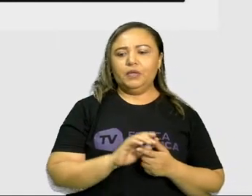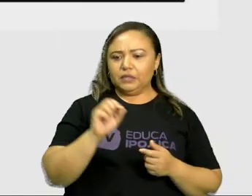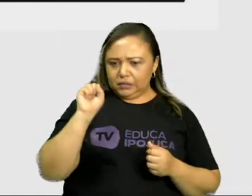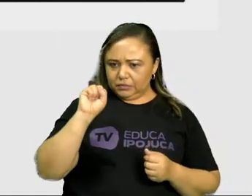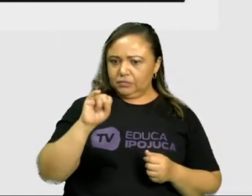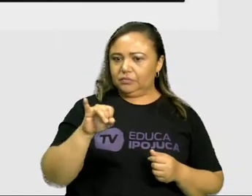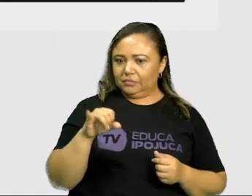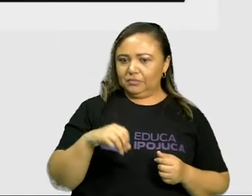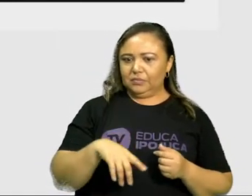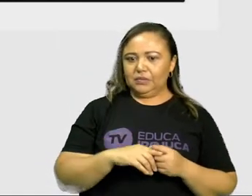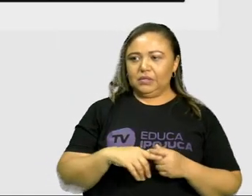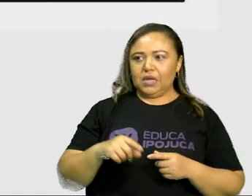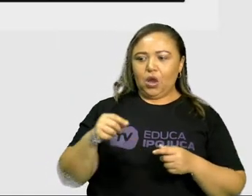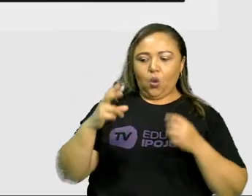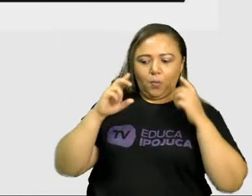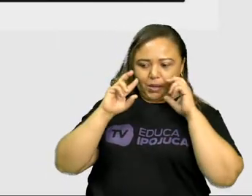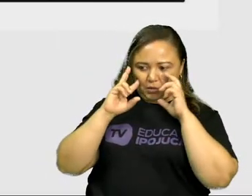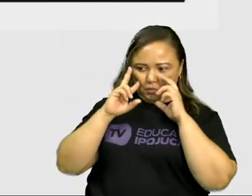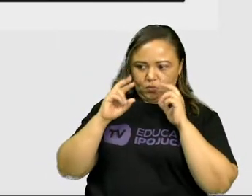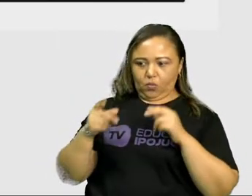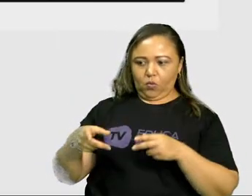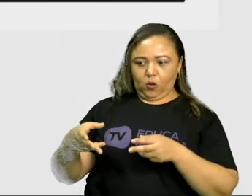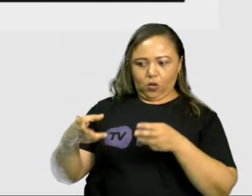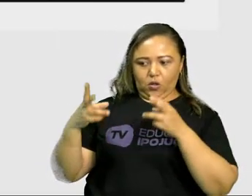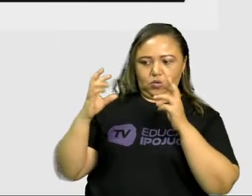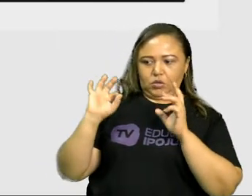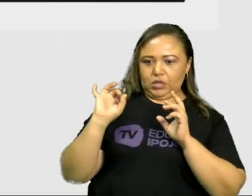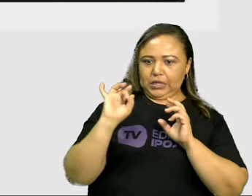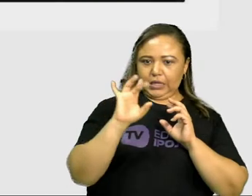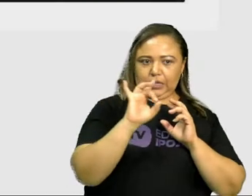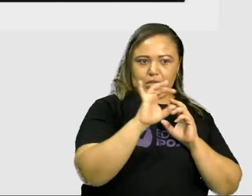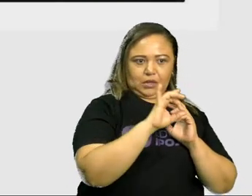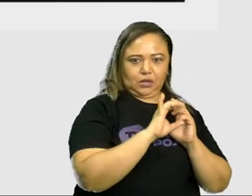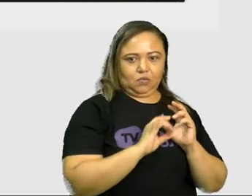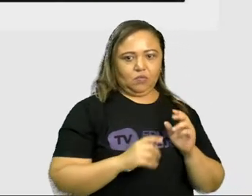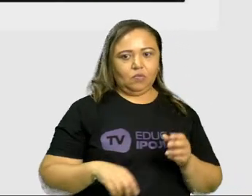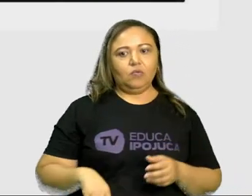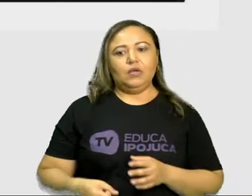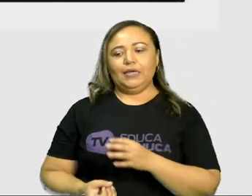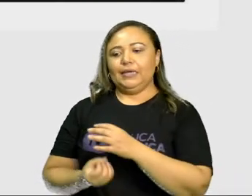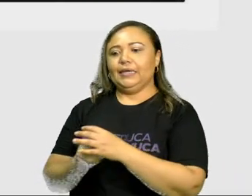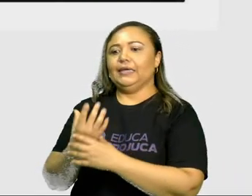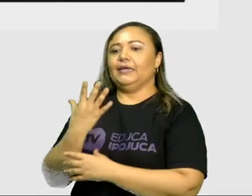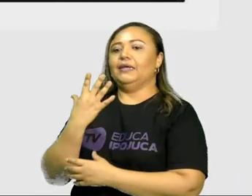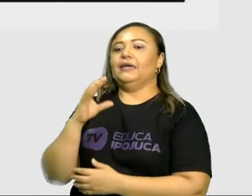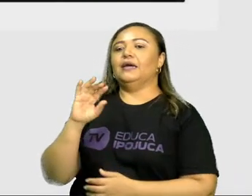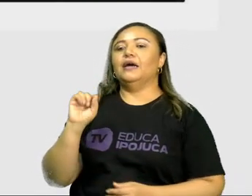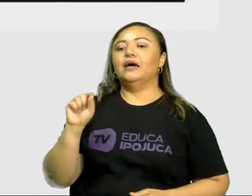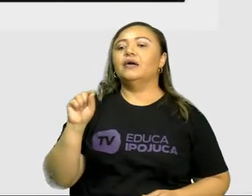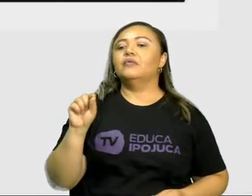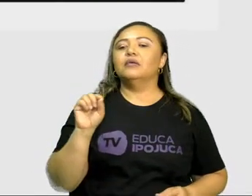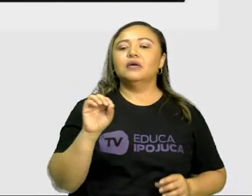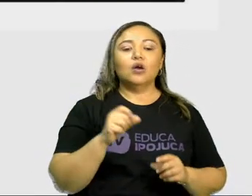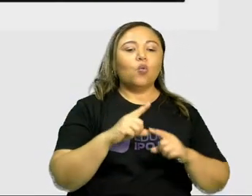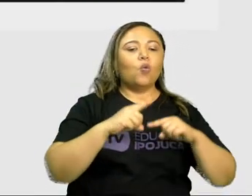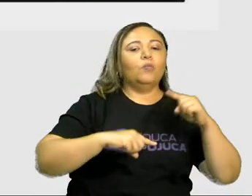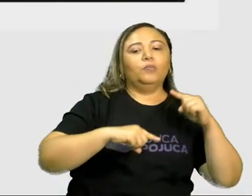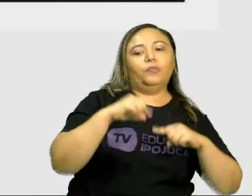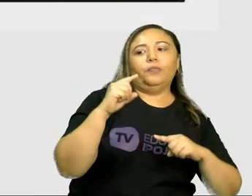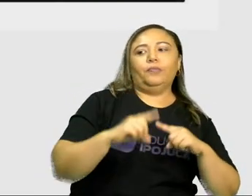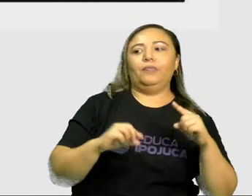Sim, mas o ponto de vista de cada um cria como é aquele objeto para cada um.